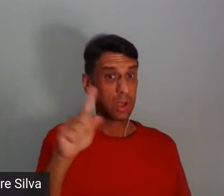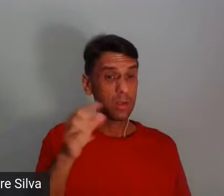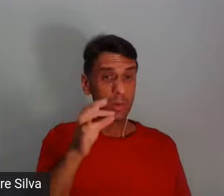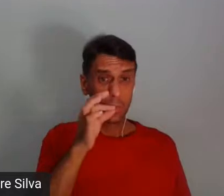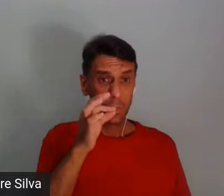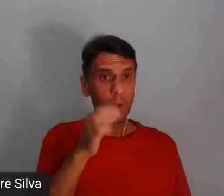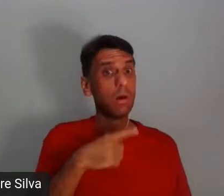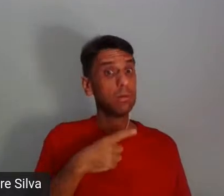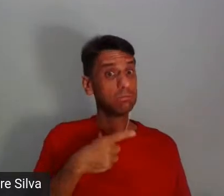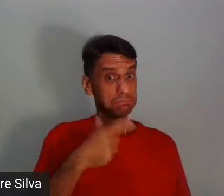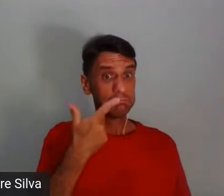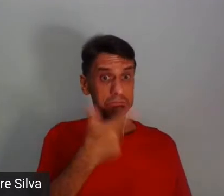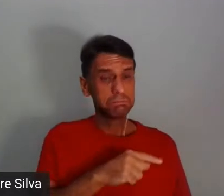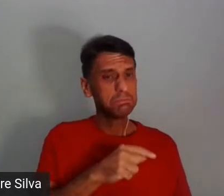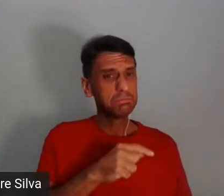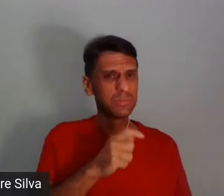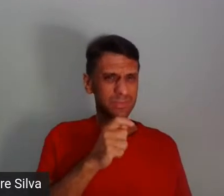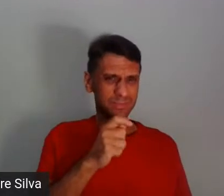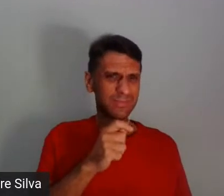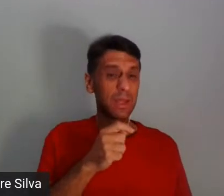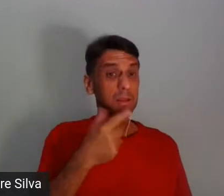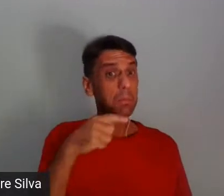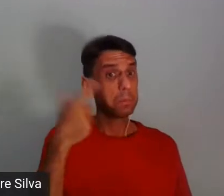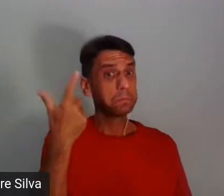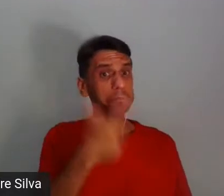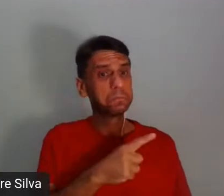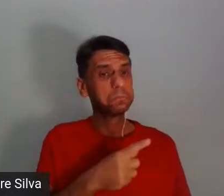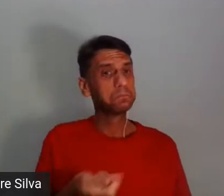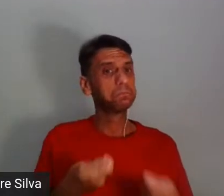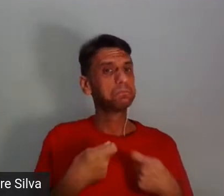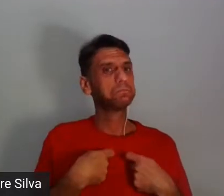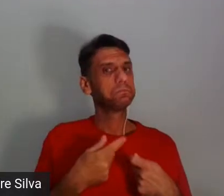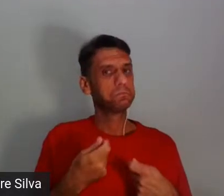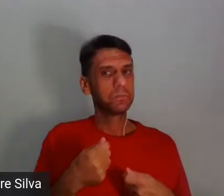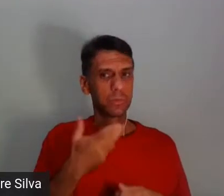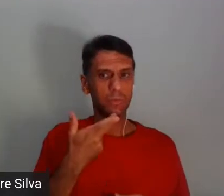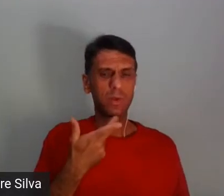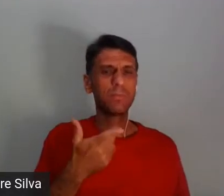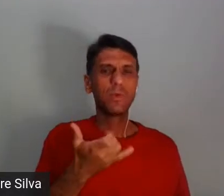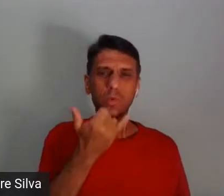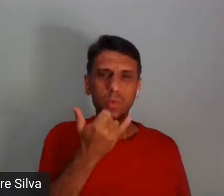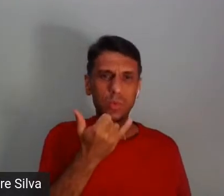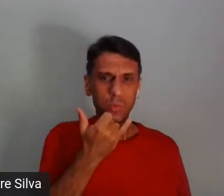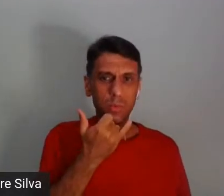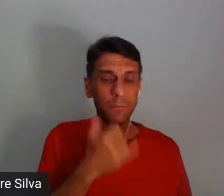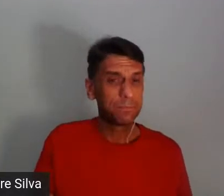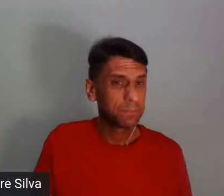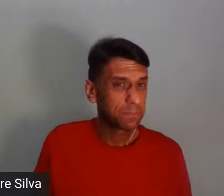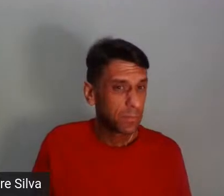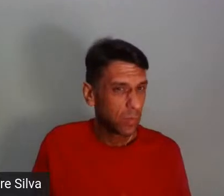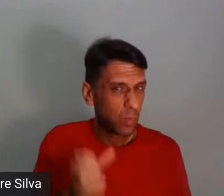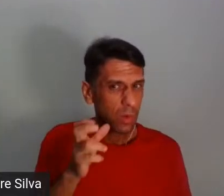E aí, quero perguntar... É Para finalizar, desculpa, eu não ouvi o que você falou por último.